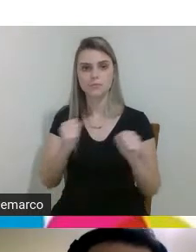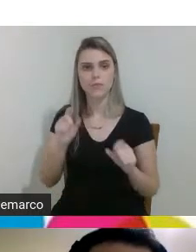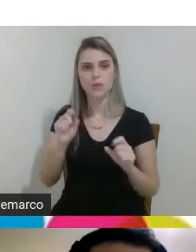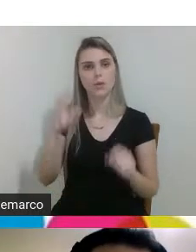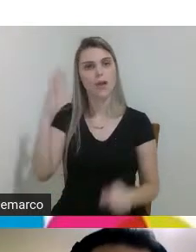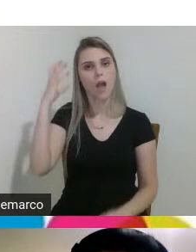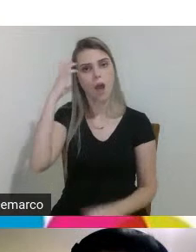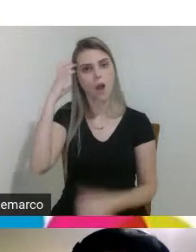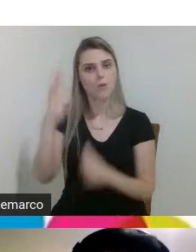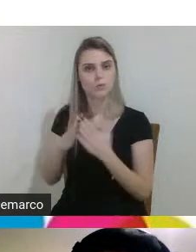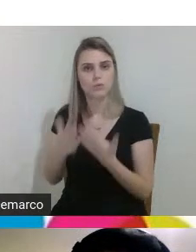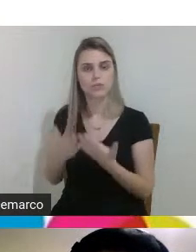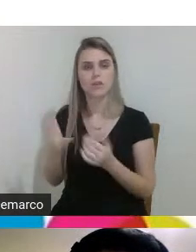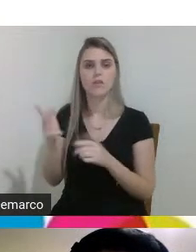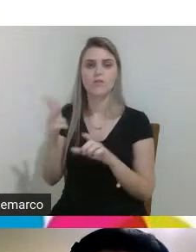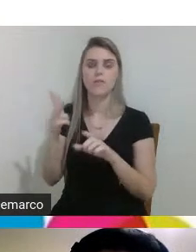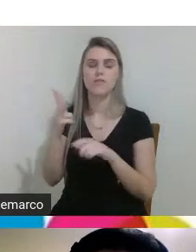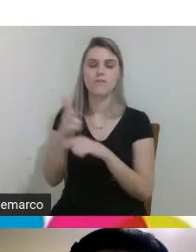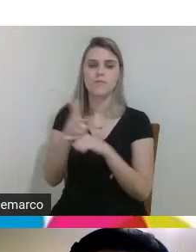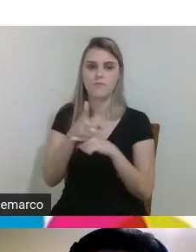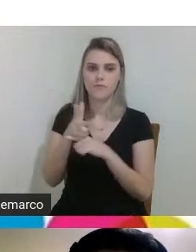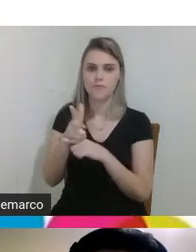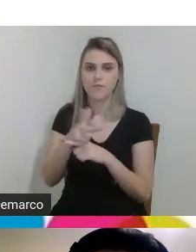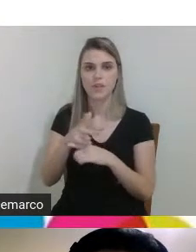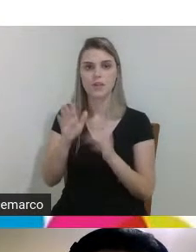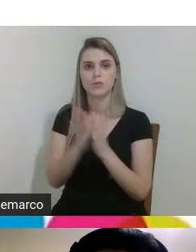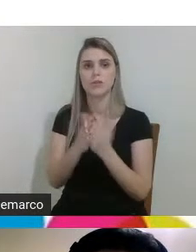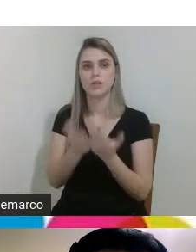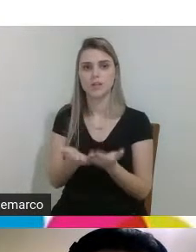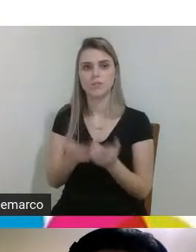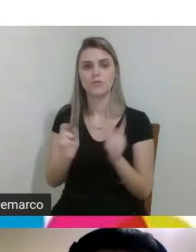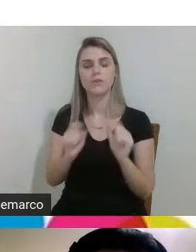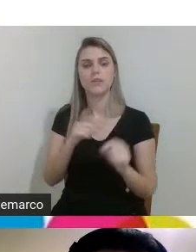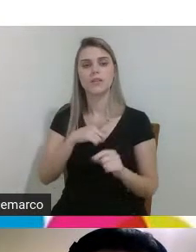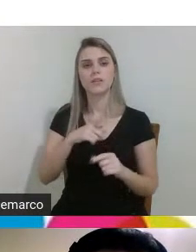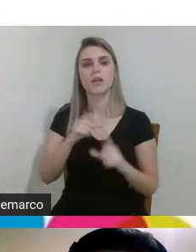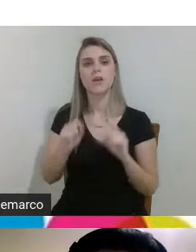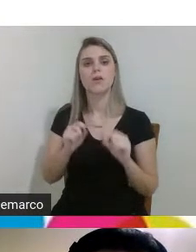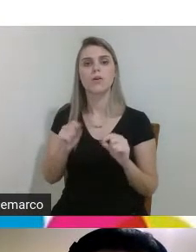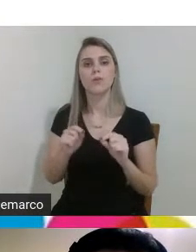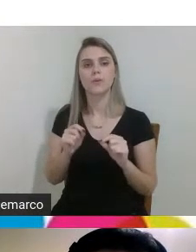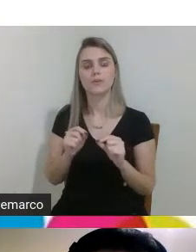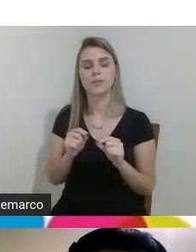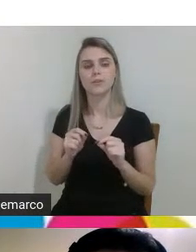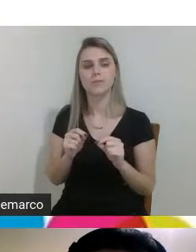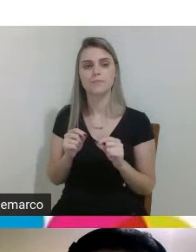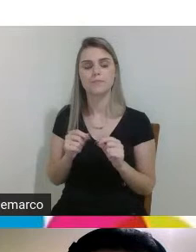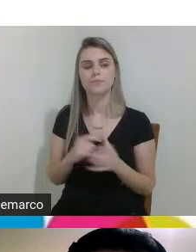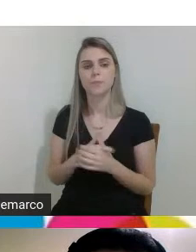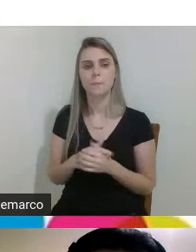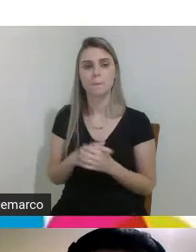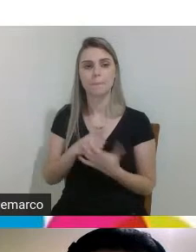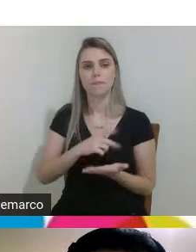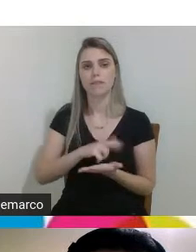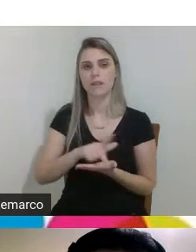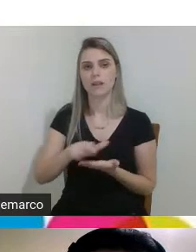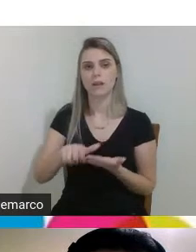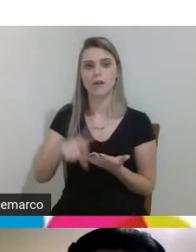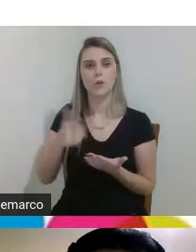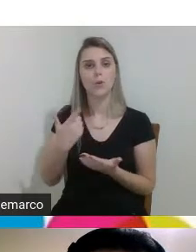videolivros como uma das suas funcionalidades né então a gente tem vários outros